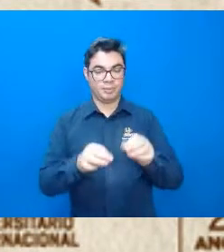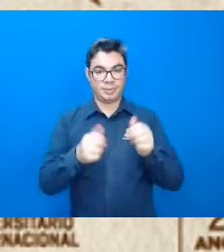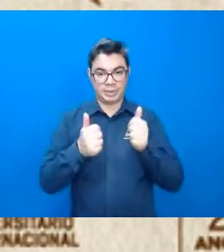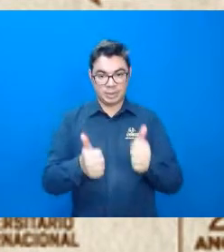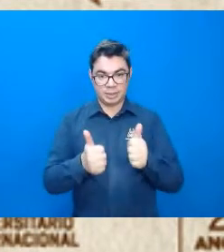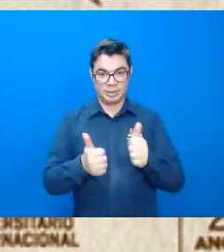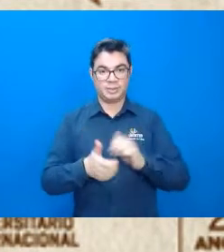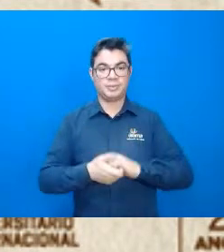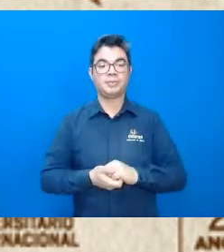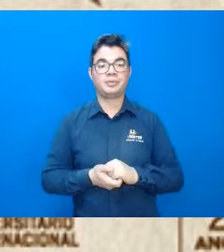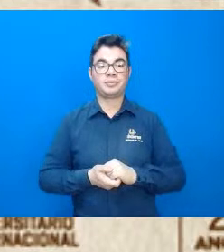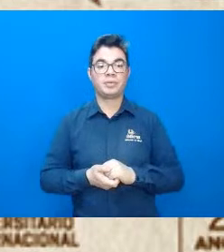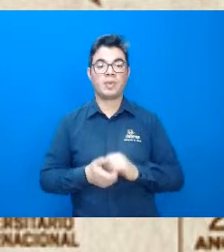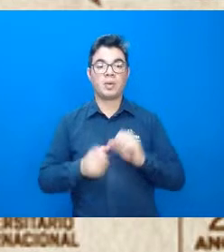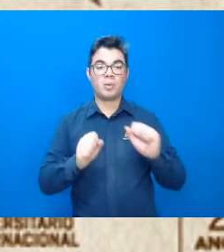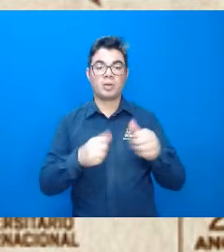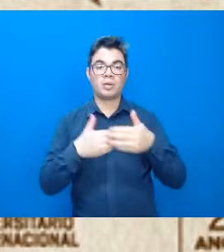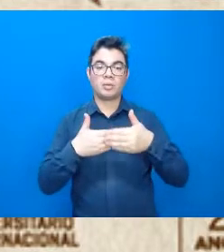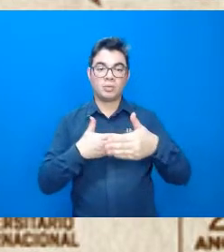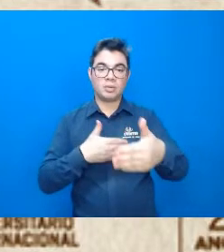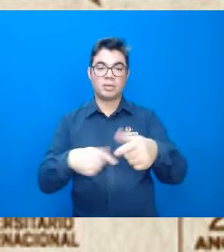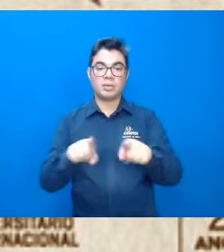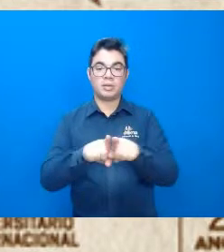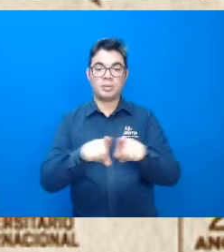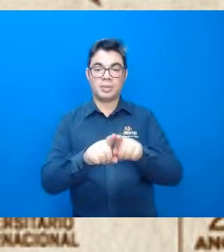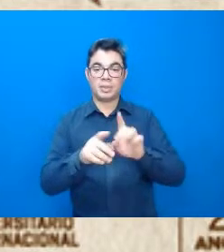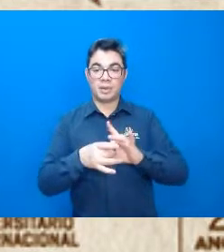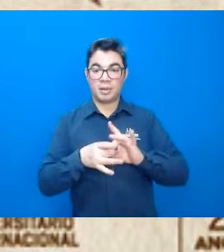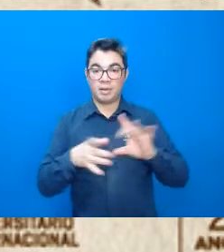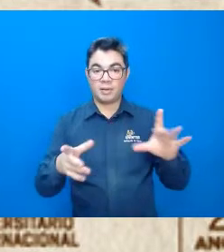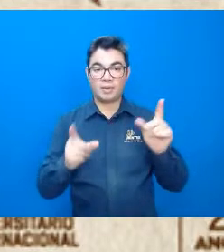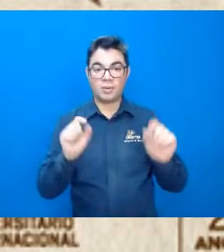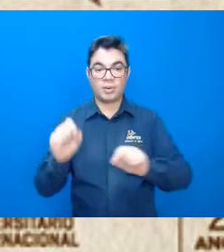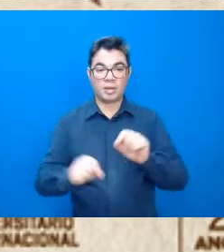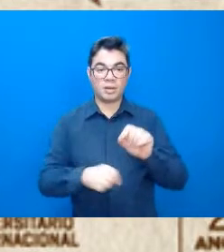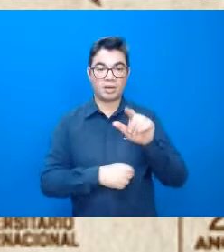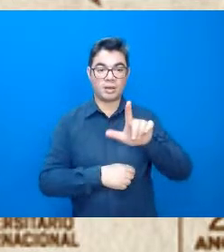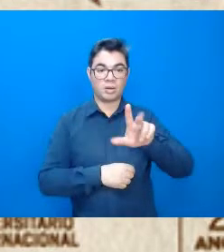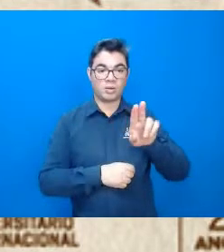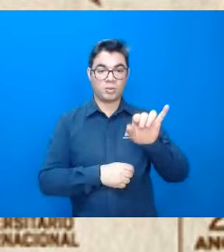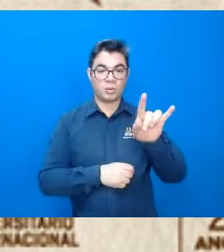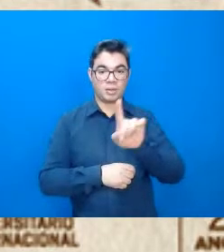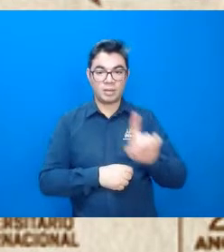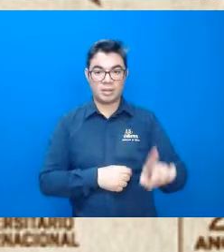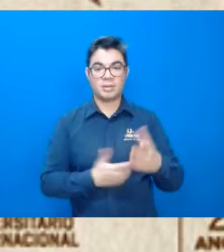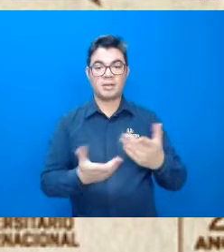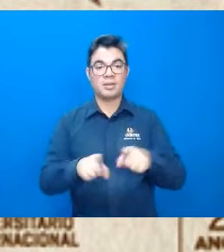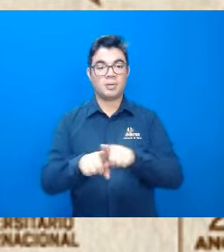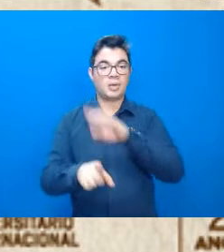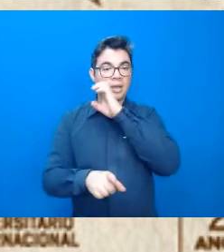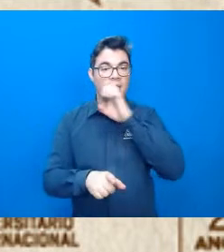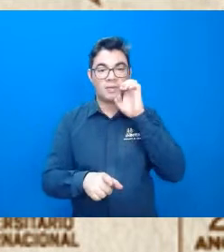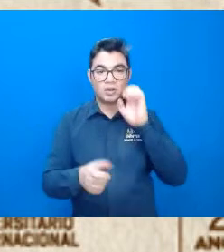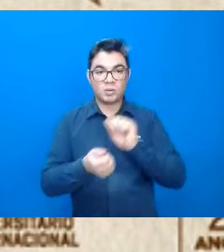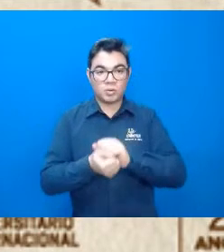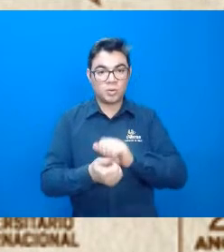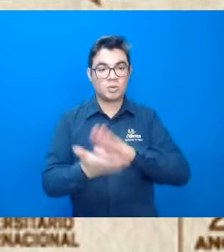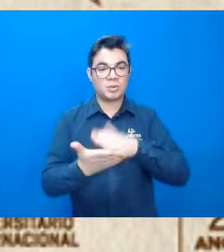Então, acho que a gente pode começar, vamos ficar aí com o Luiz, né, o Everton também, boa noite, que bom que você está conosco,